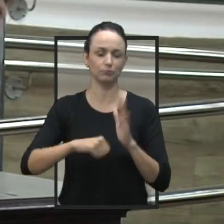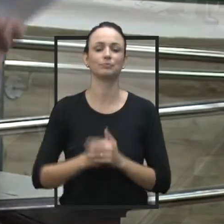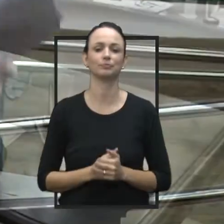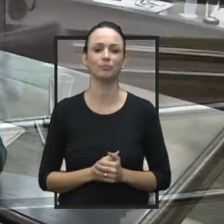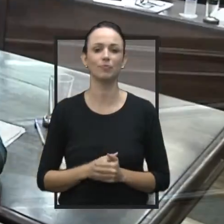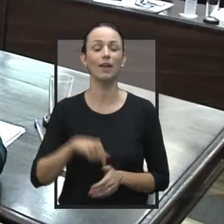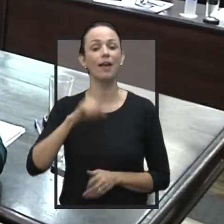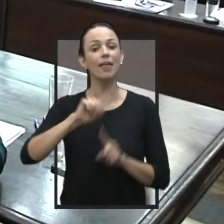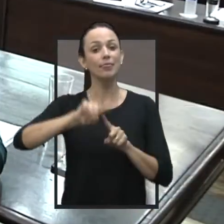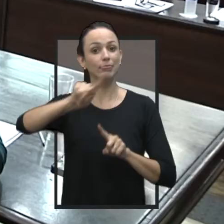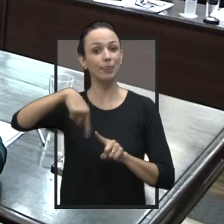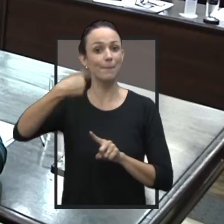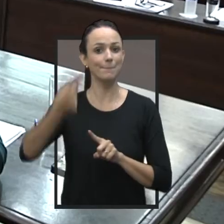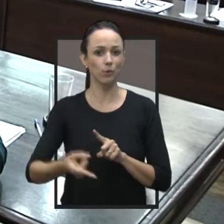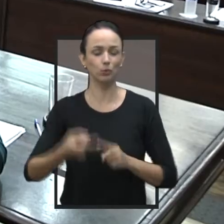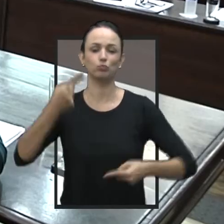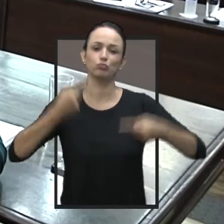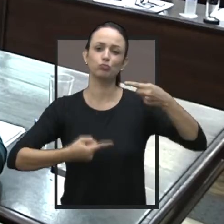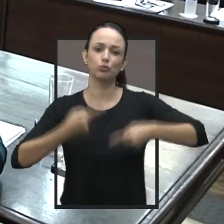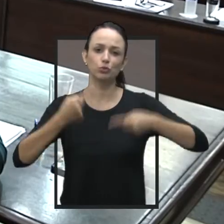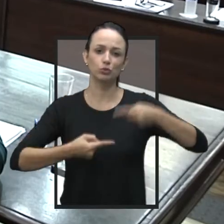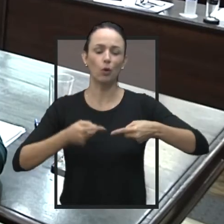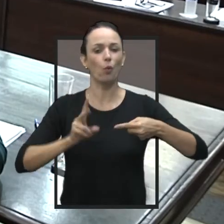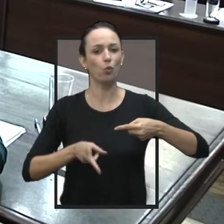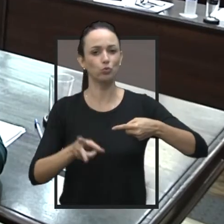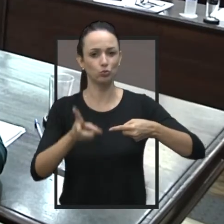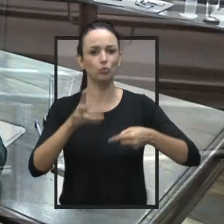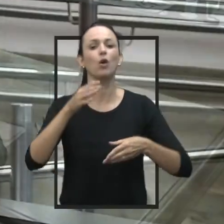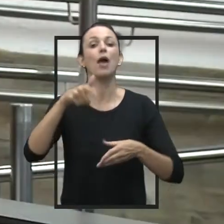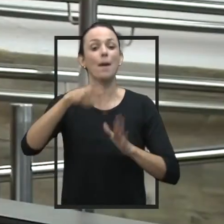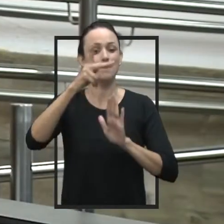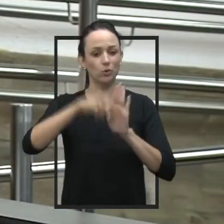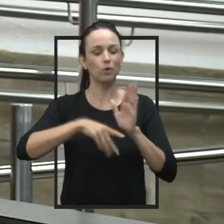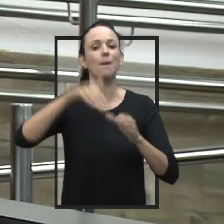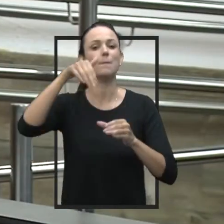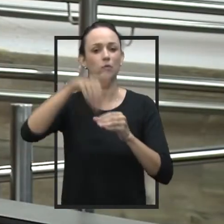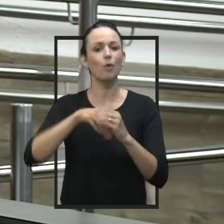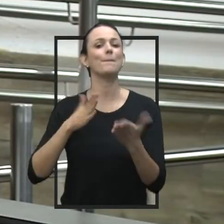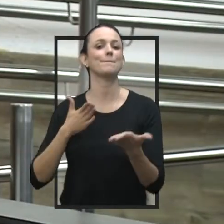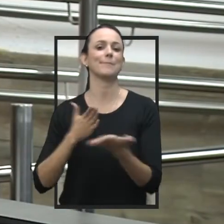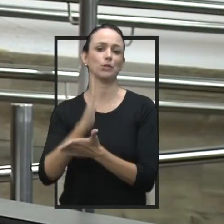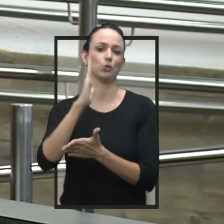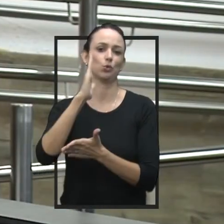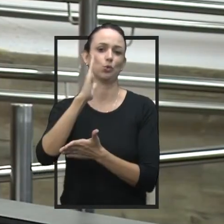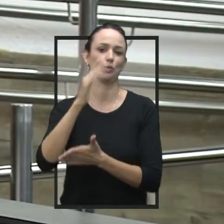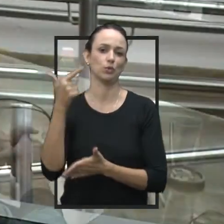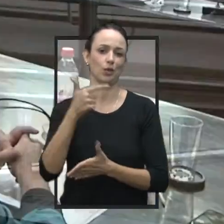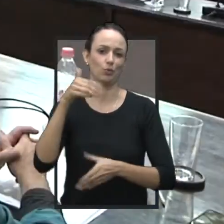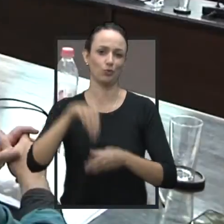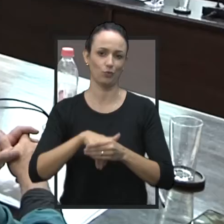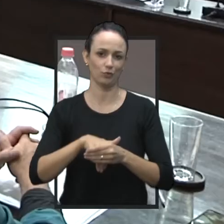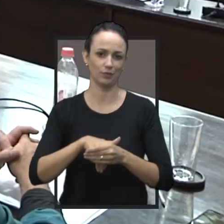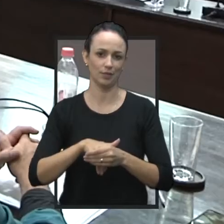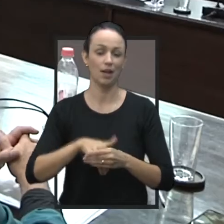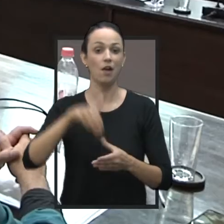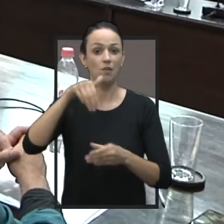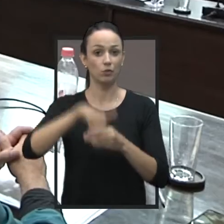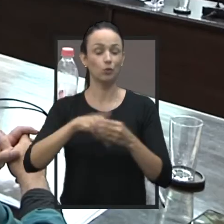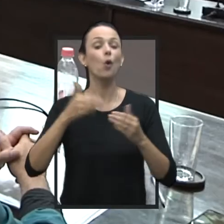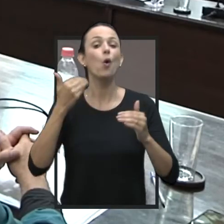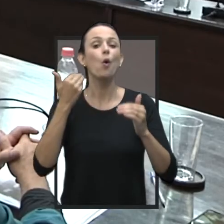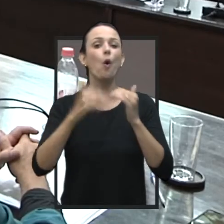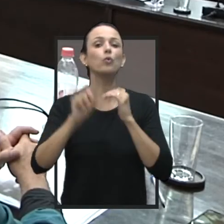vereadores. Na sequência, a discussão prosseguiu e o projeto foi votado e aprovado em segunda votação. Votaram